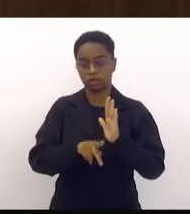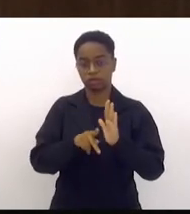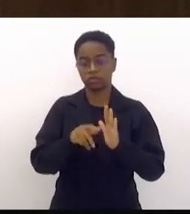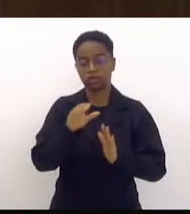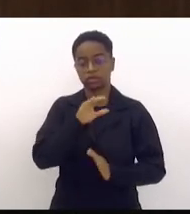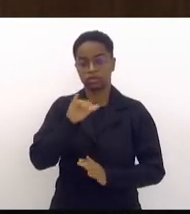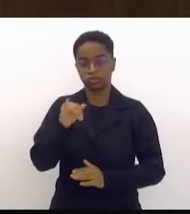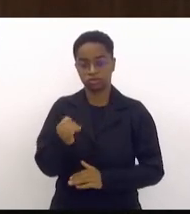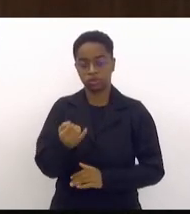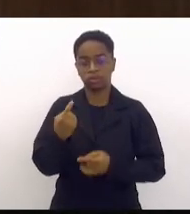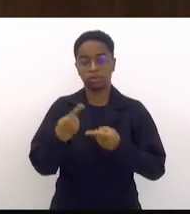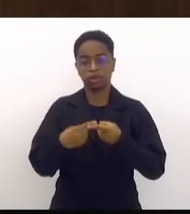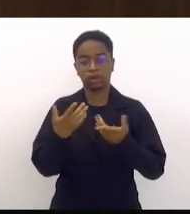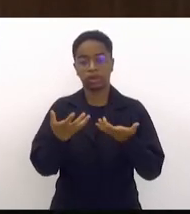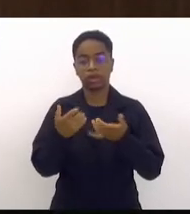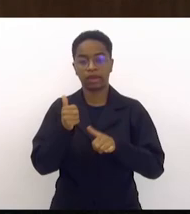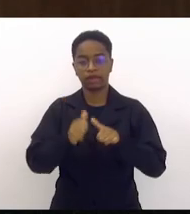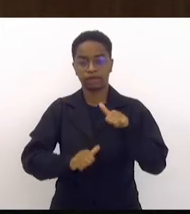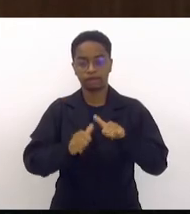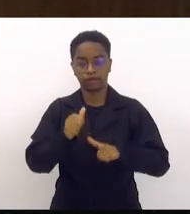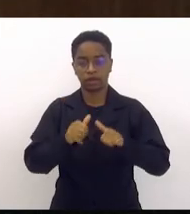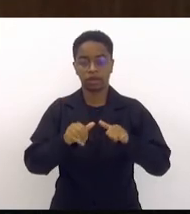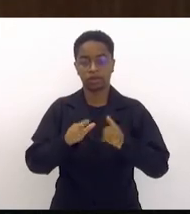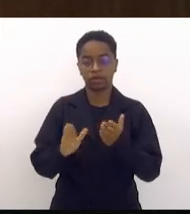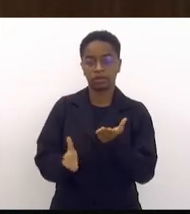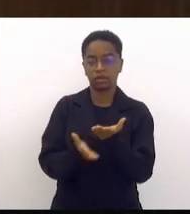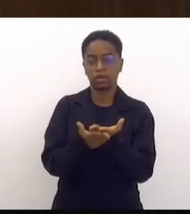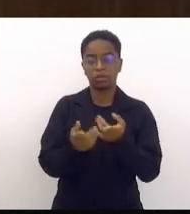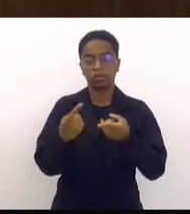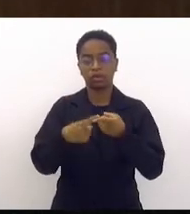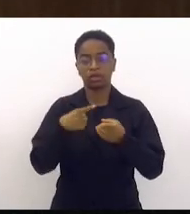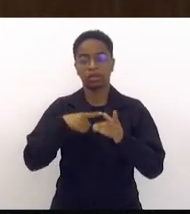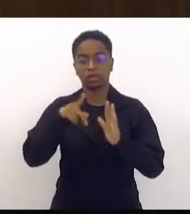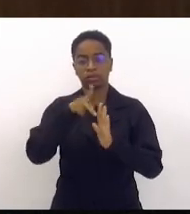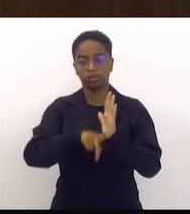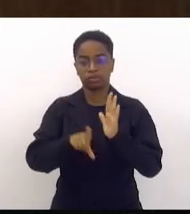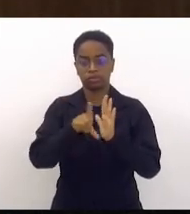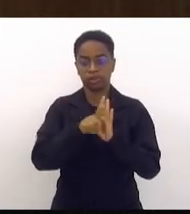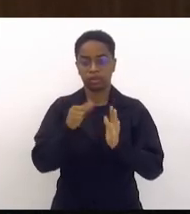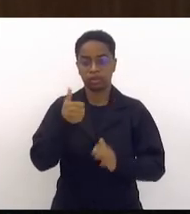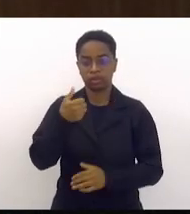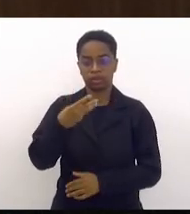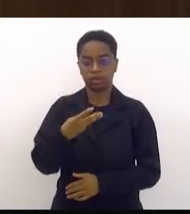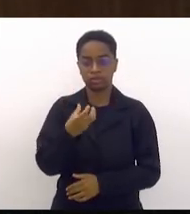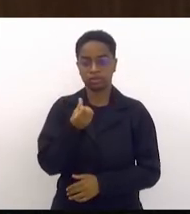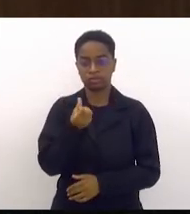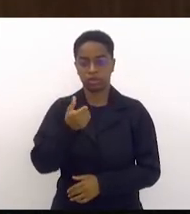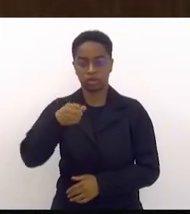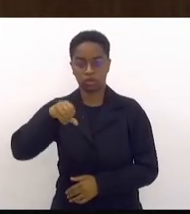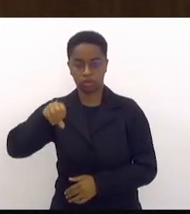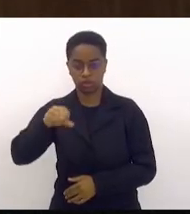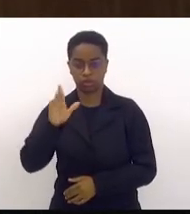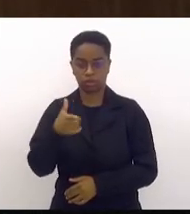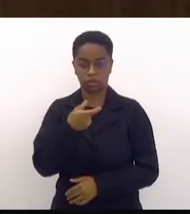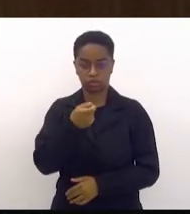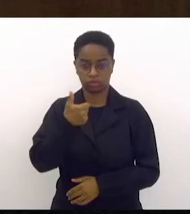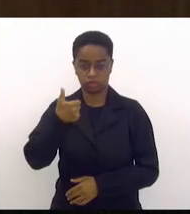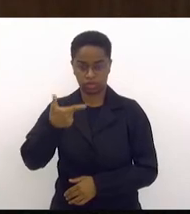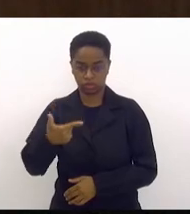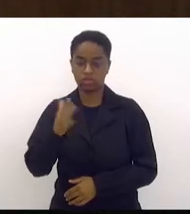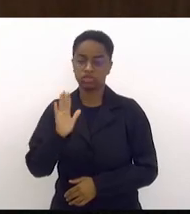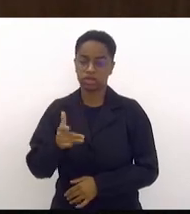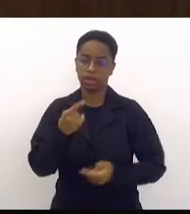avaliar a eventual anexação em virtude do PL 1369 de 2012, que é um PL com tramitação já